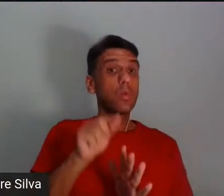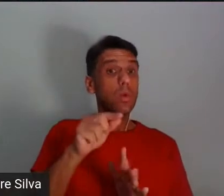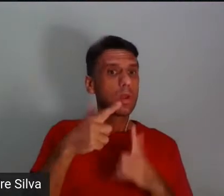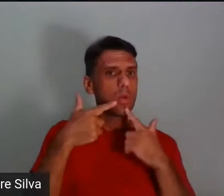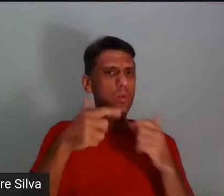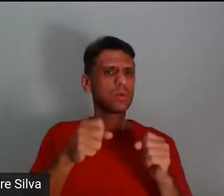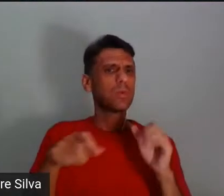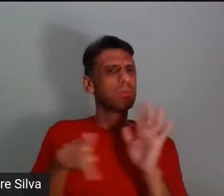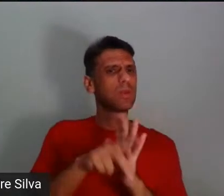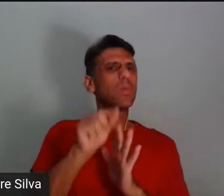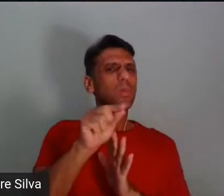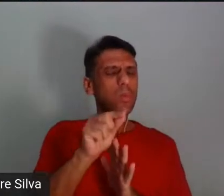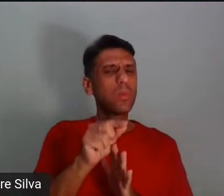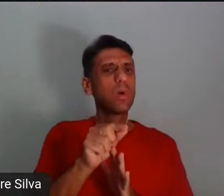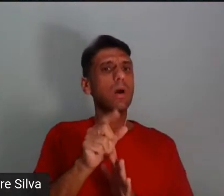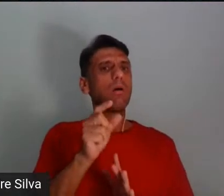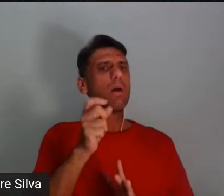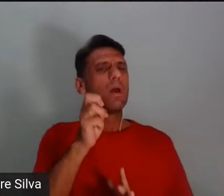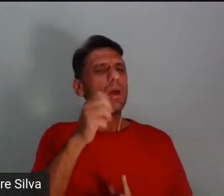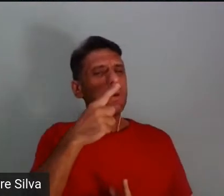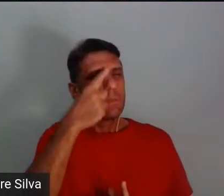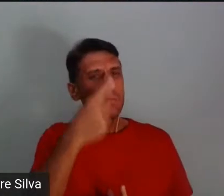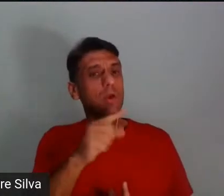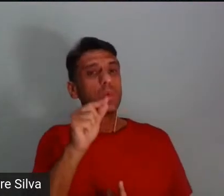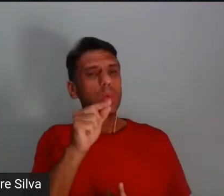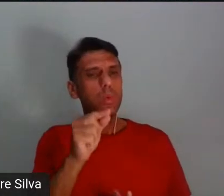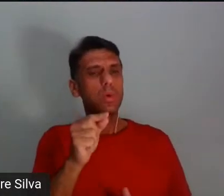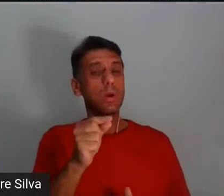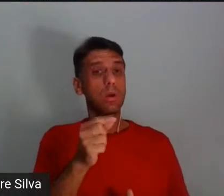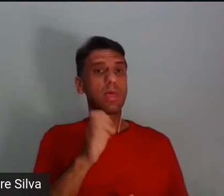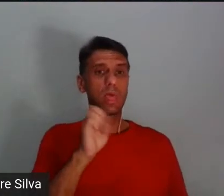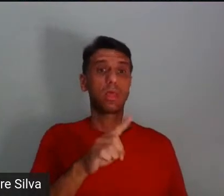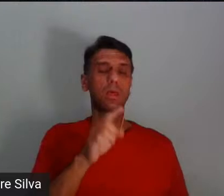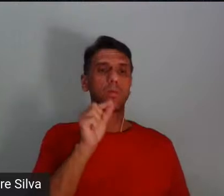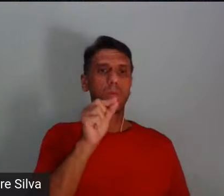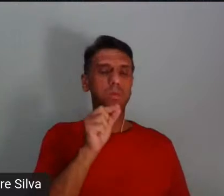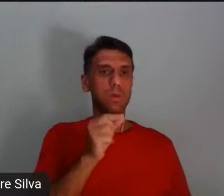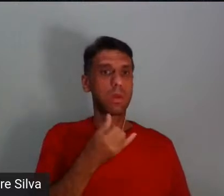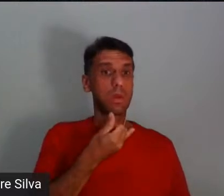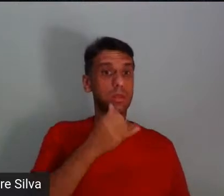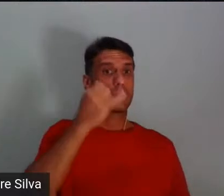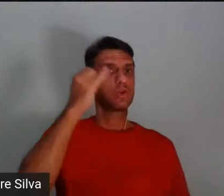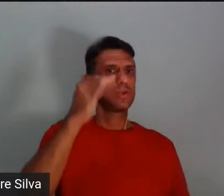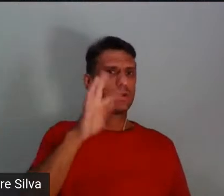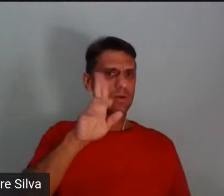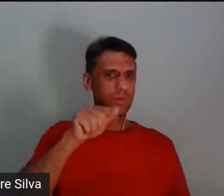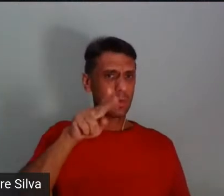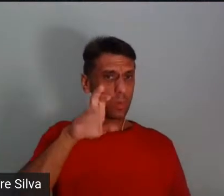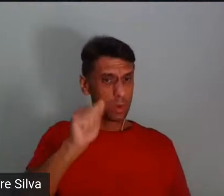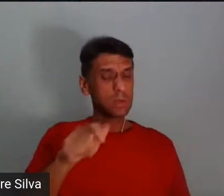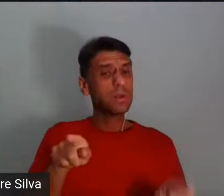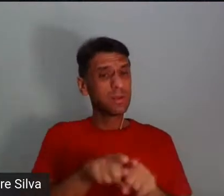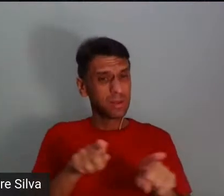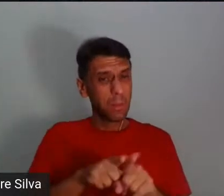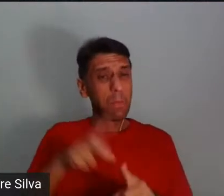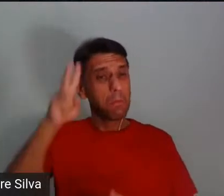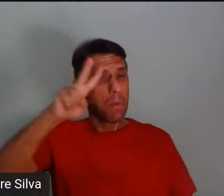imagem da linguagem como energia e frequência e trabalhar a memória e trabalhar os sonhos também a partir disso.